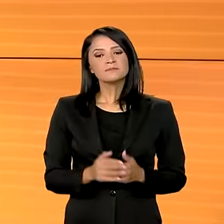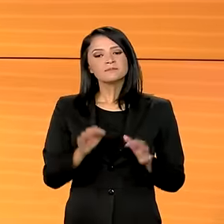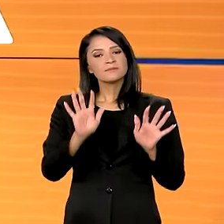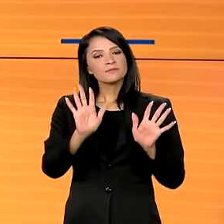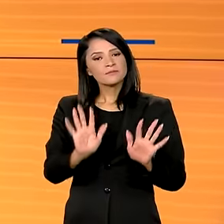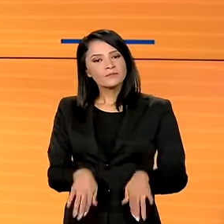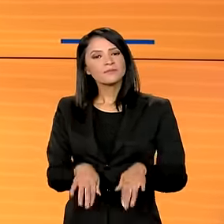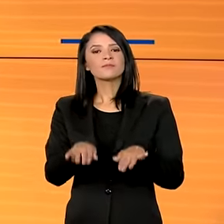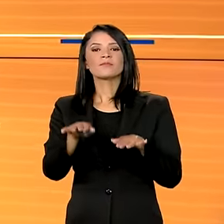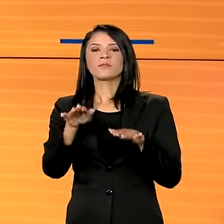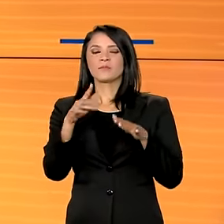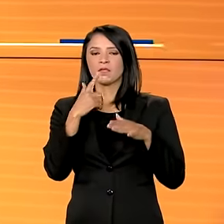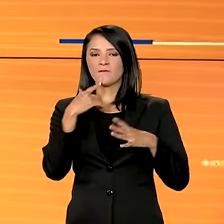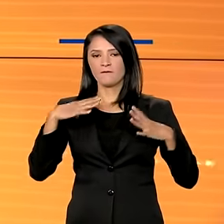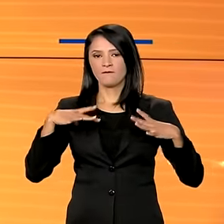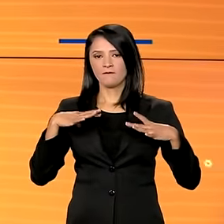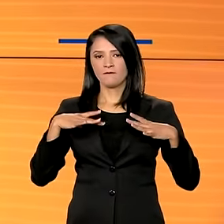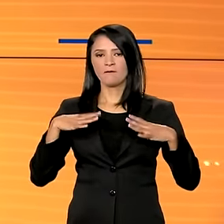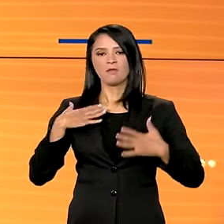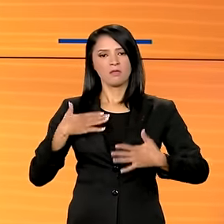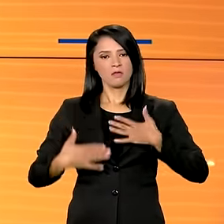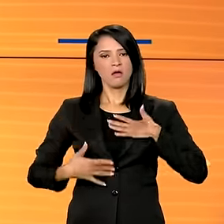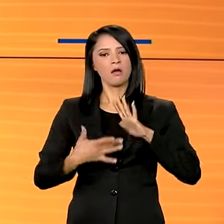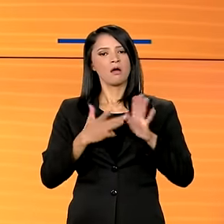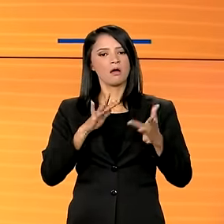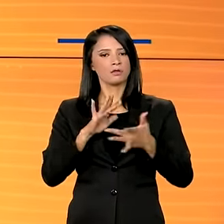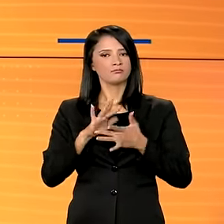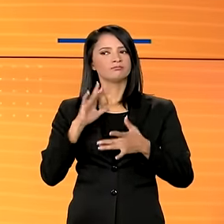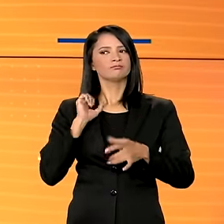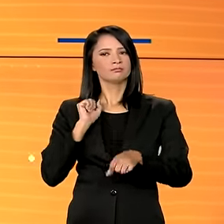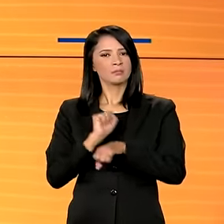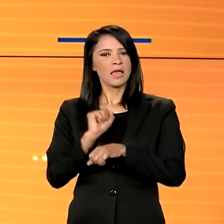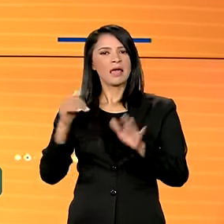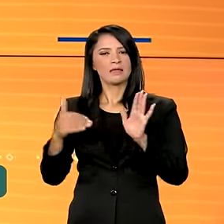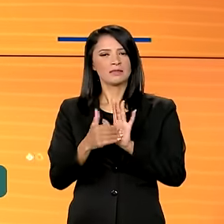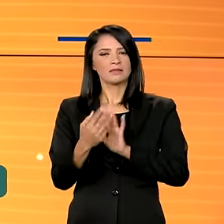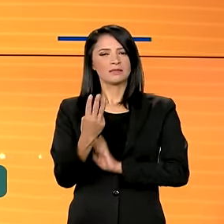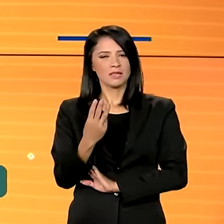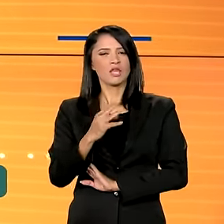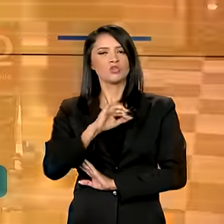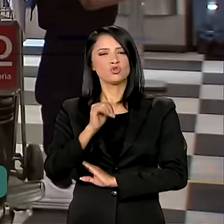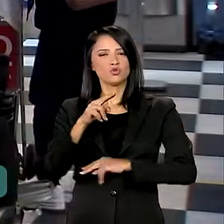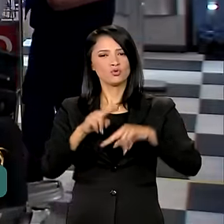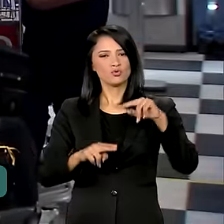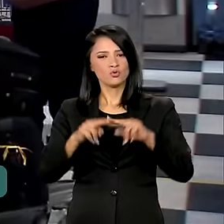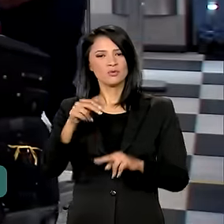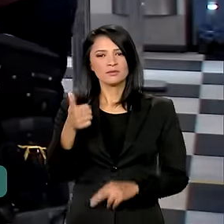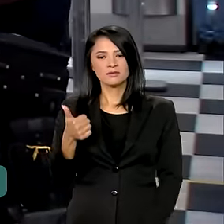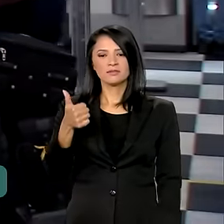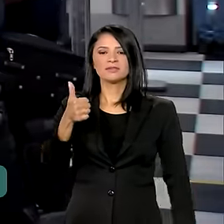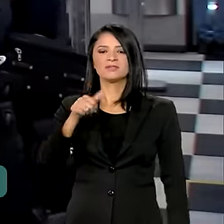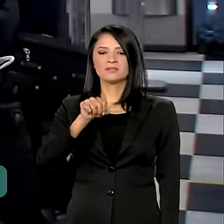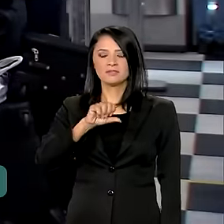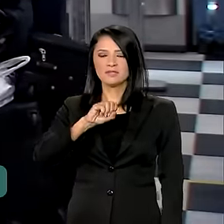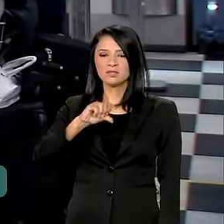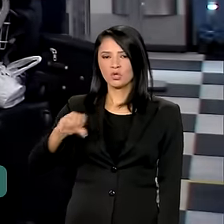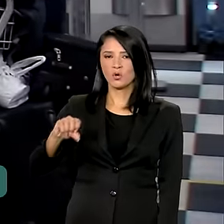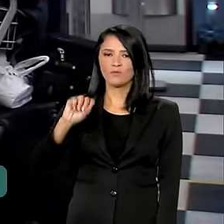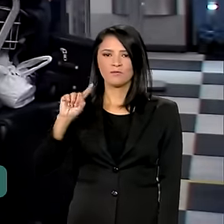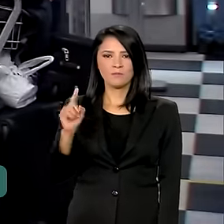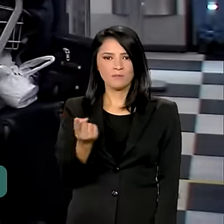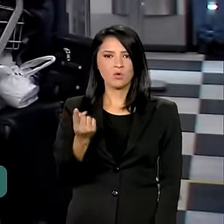olha, nesse feriado de Corpus Christi, são esperados até 3 de junho, 109 mil passageiros em 10